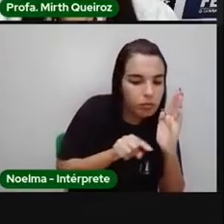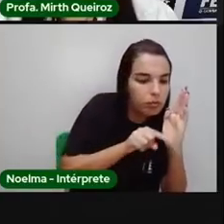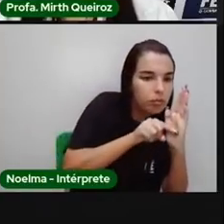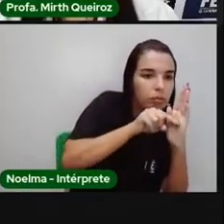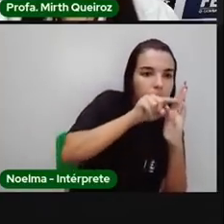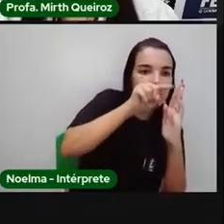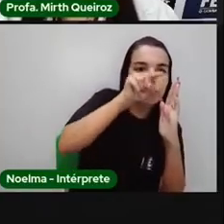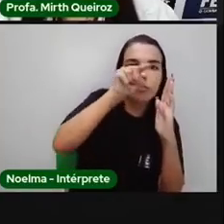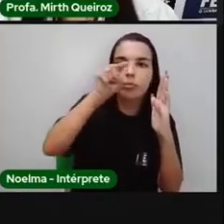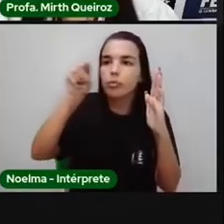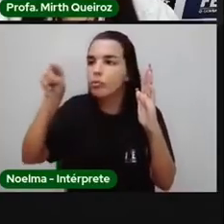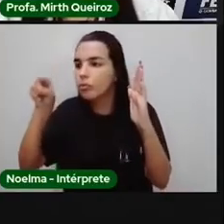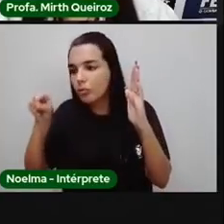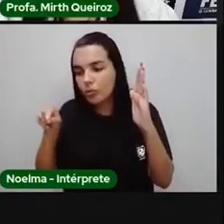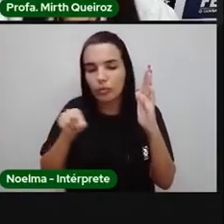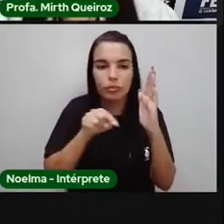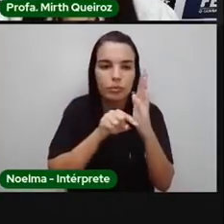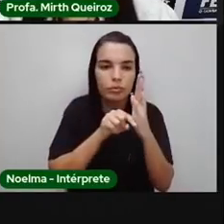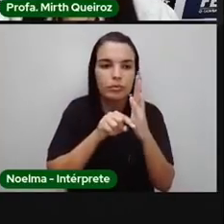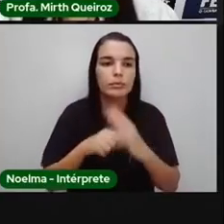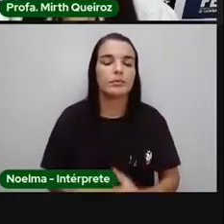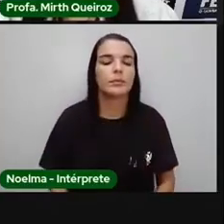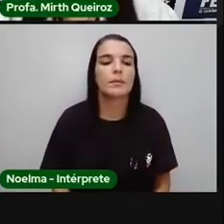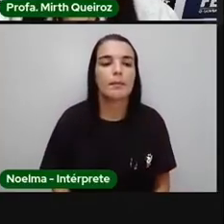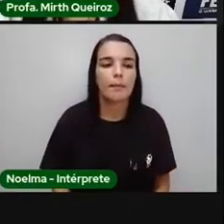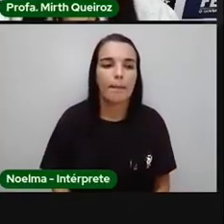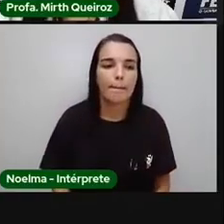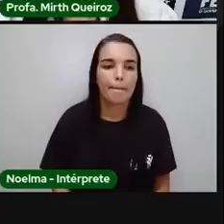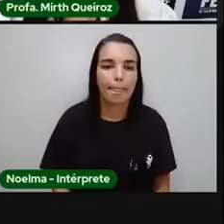rosto de fungos e bactérias.